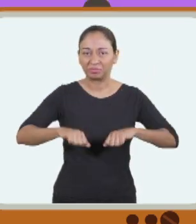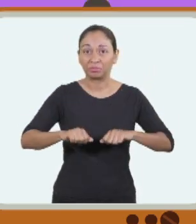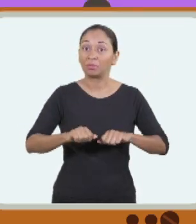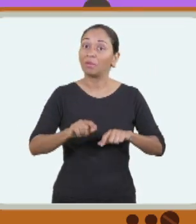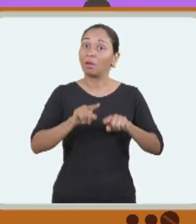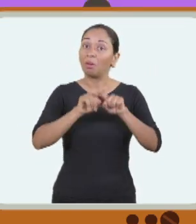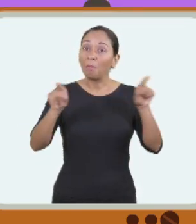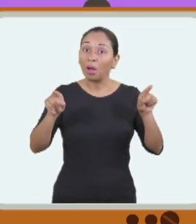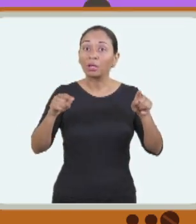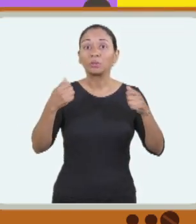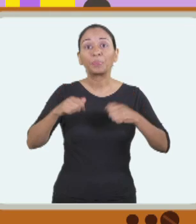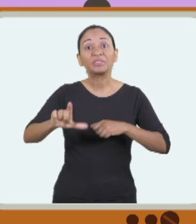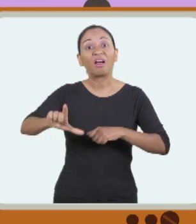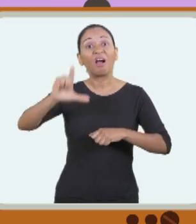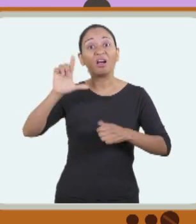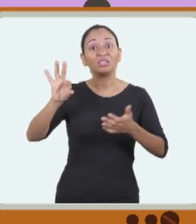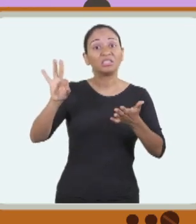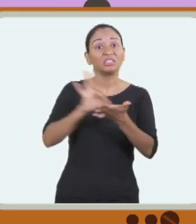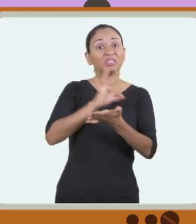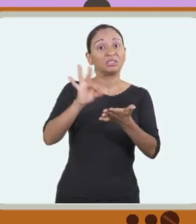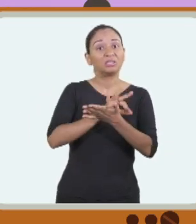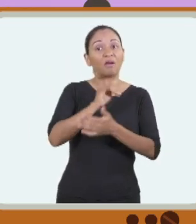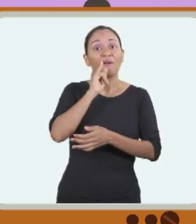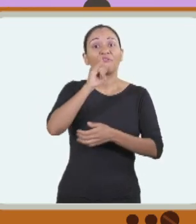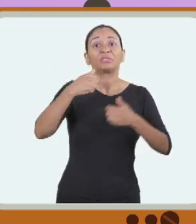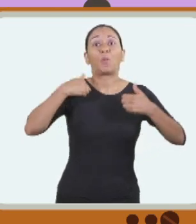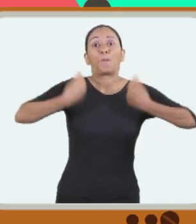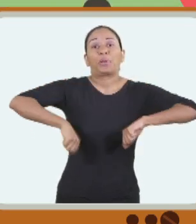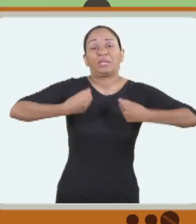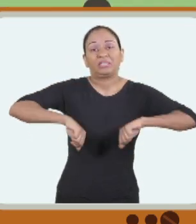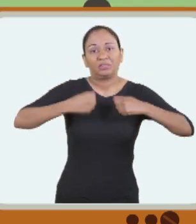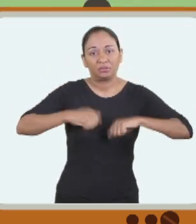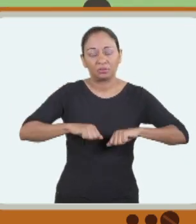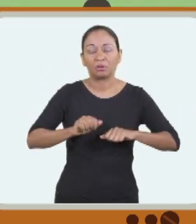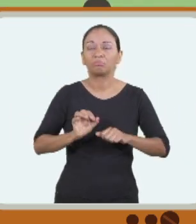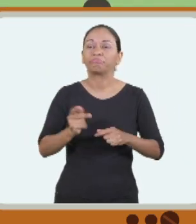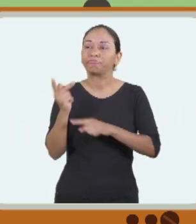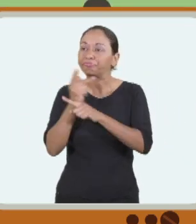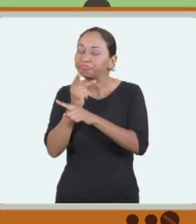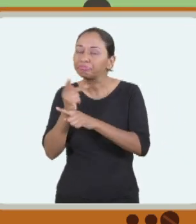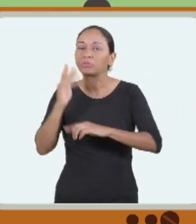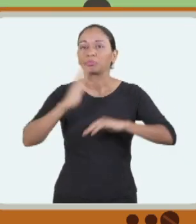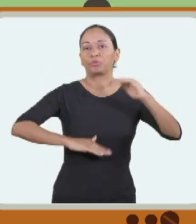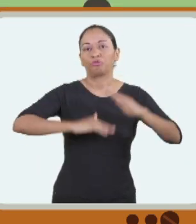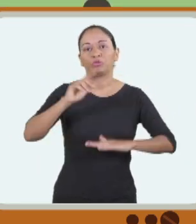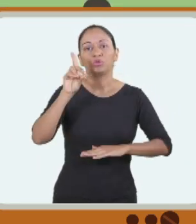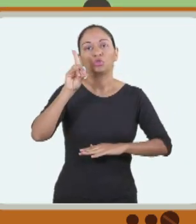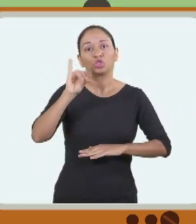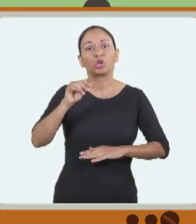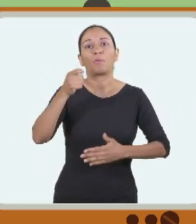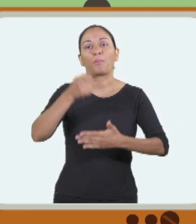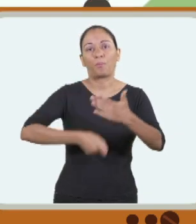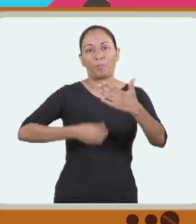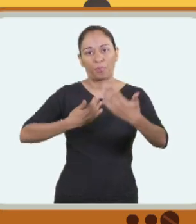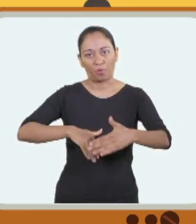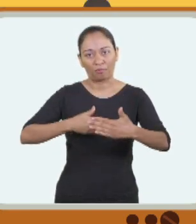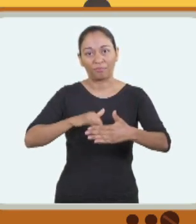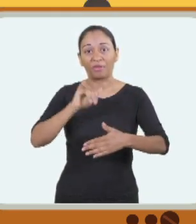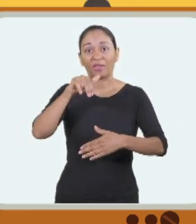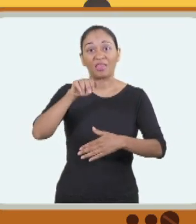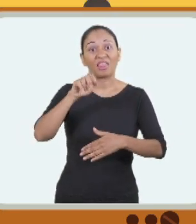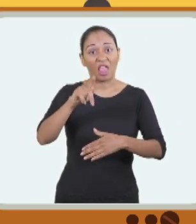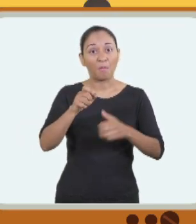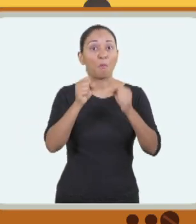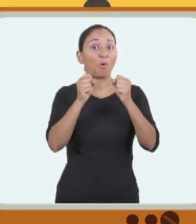atendimento precisa ser pedido já na inscrição para que possa ser atestado e providenciado até o dia da prova. Além disso, o